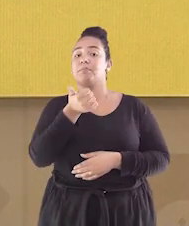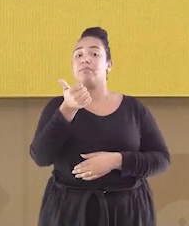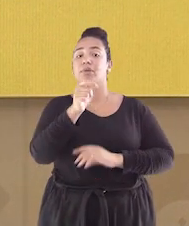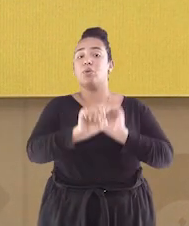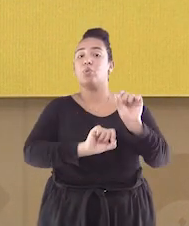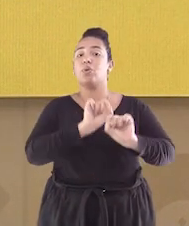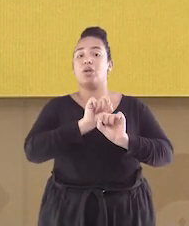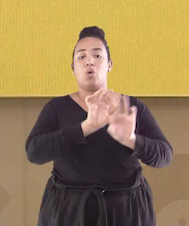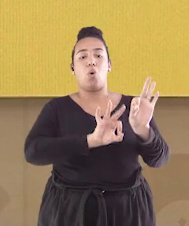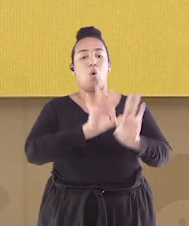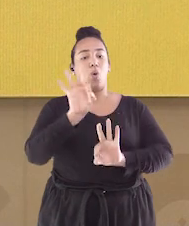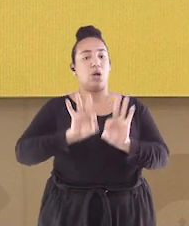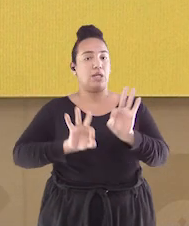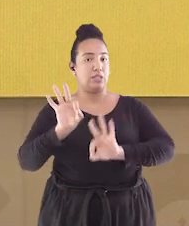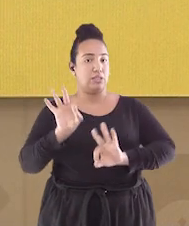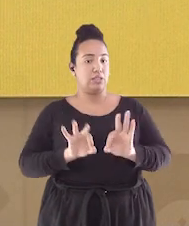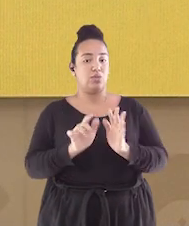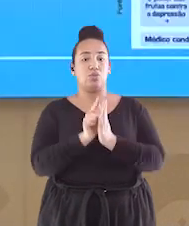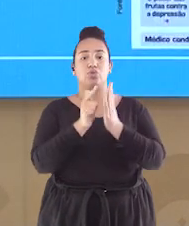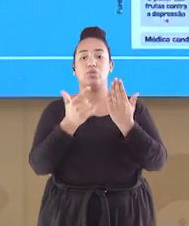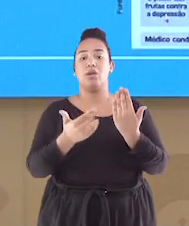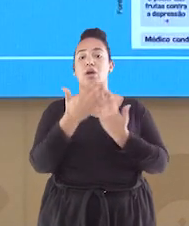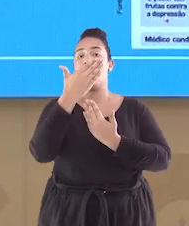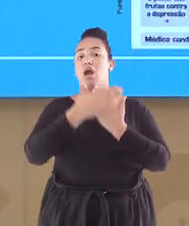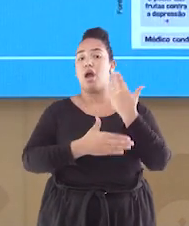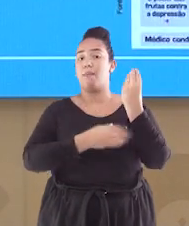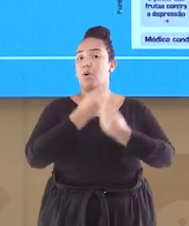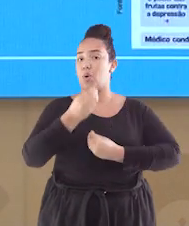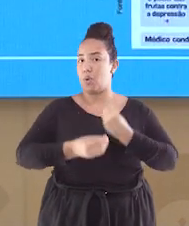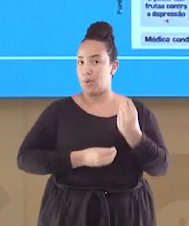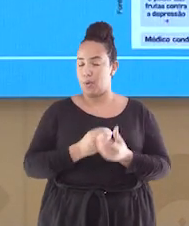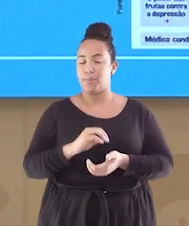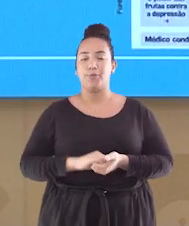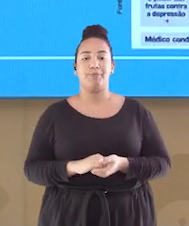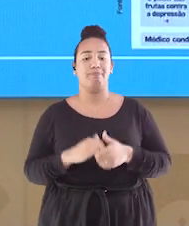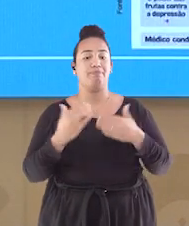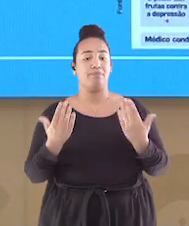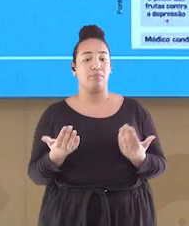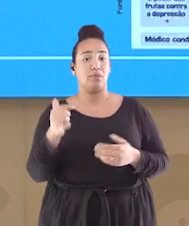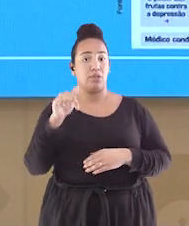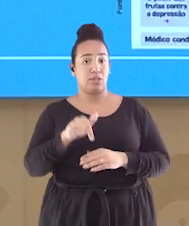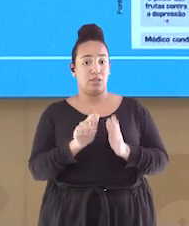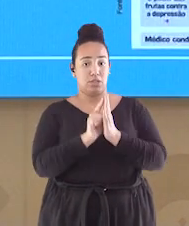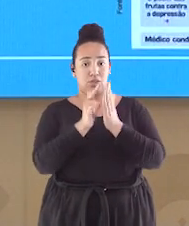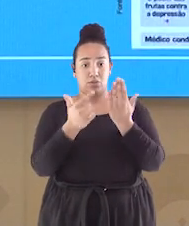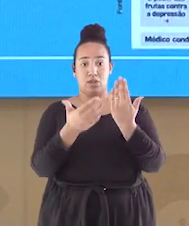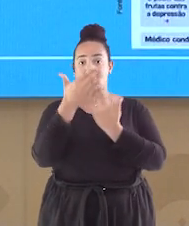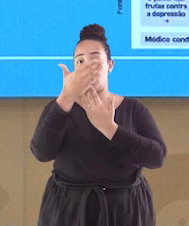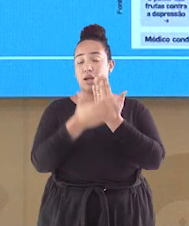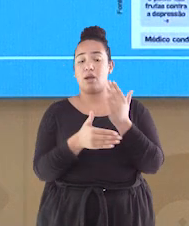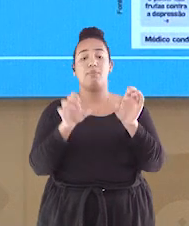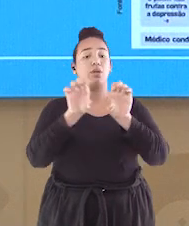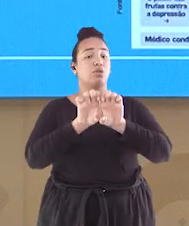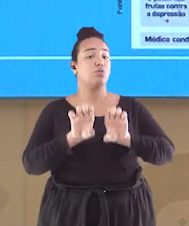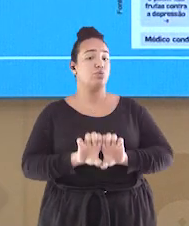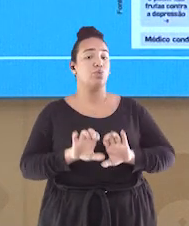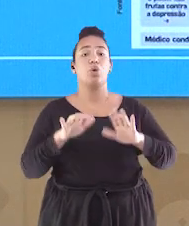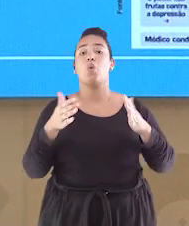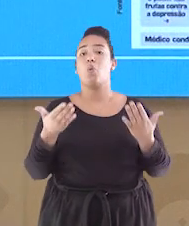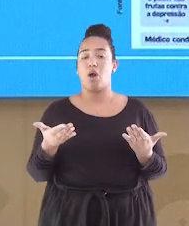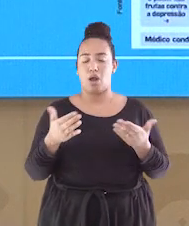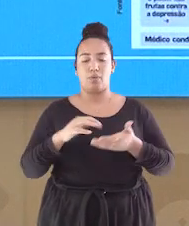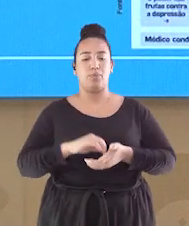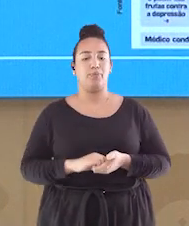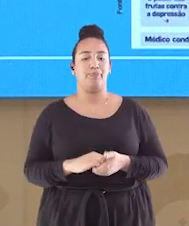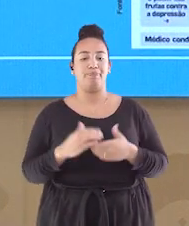pela organização da capa do jornal. Na capa do jornal encontramos a seguinte estrutura. Lá no